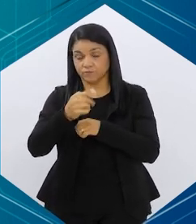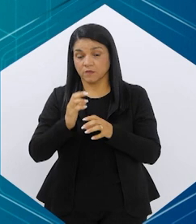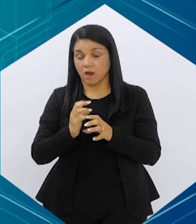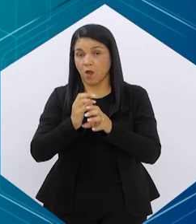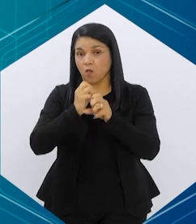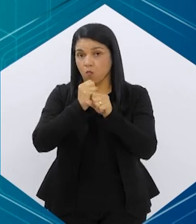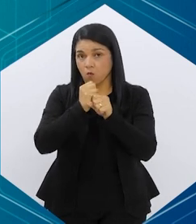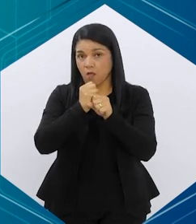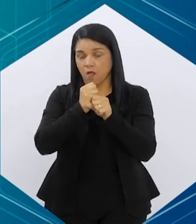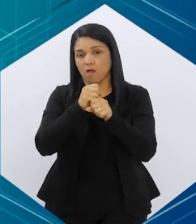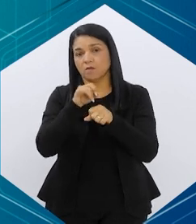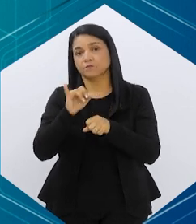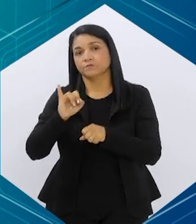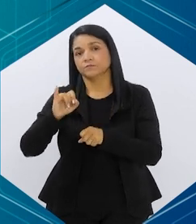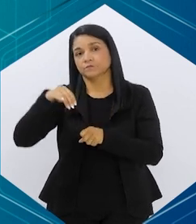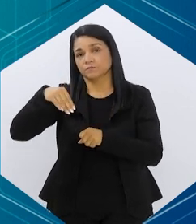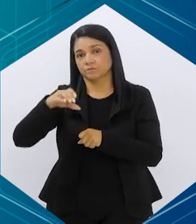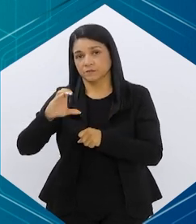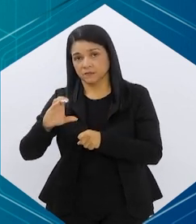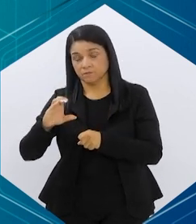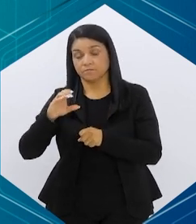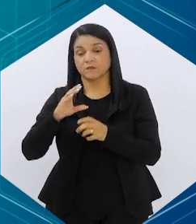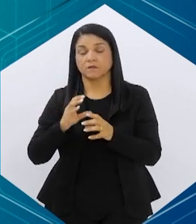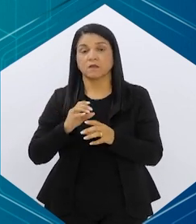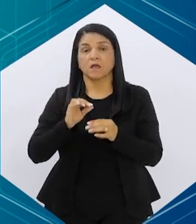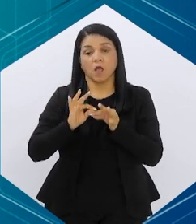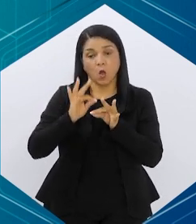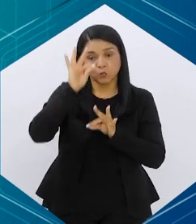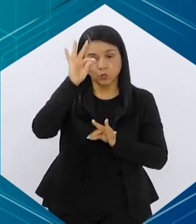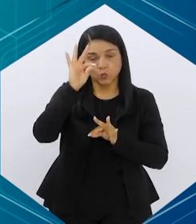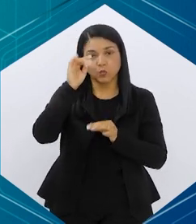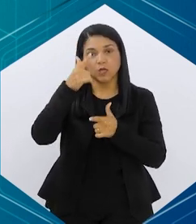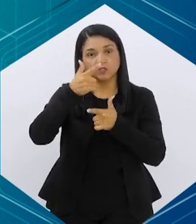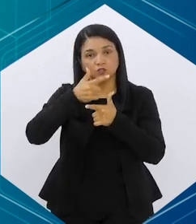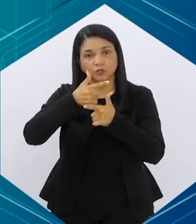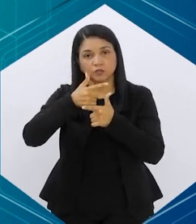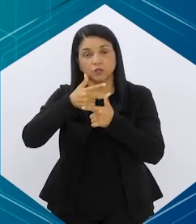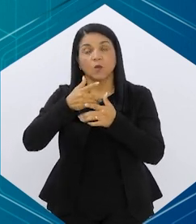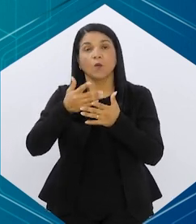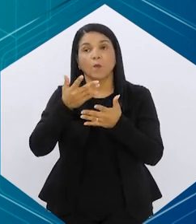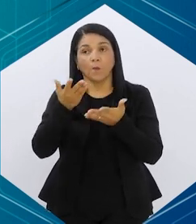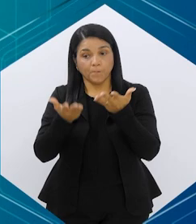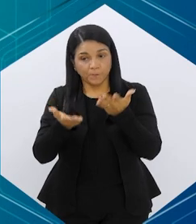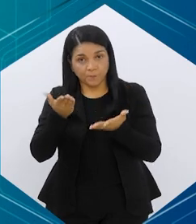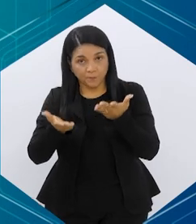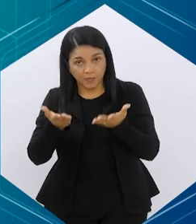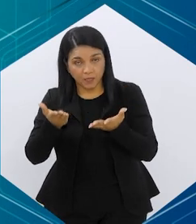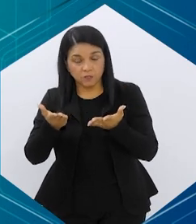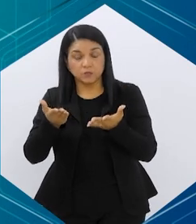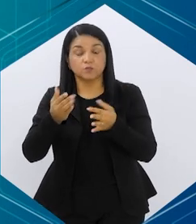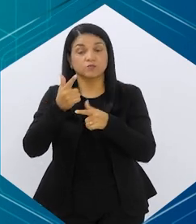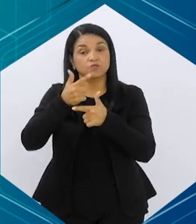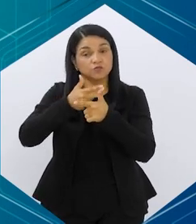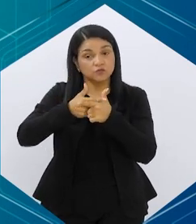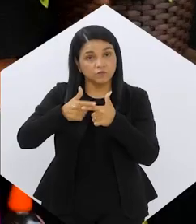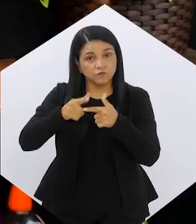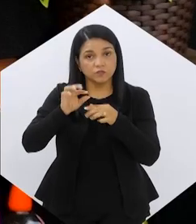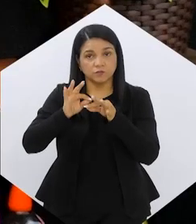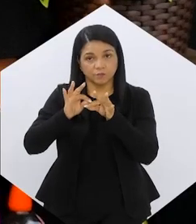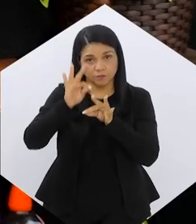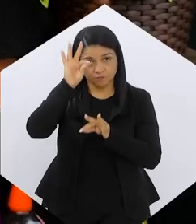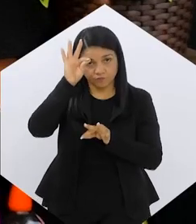então, para calcular seu índice de massa corporal, você pode pegar a sua altura e dividir pela, pegar o seu peso e dividir pela altura ao